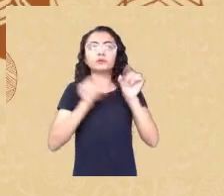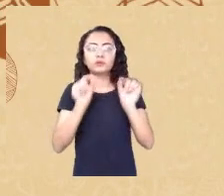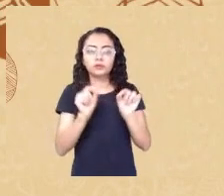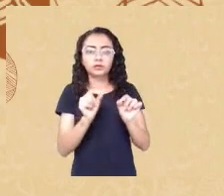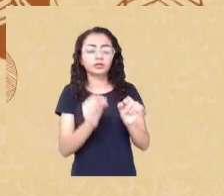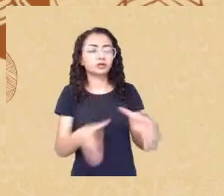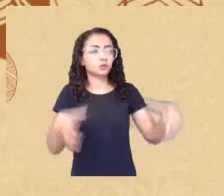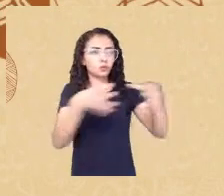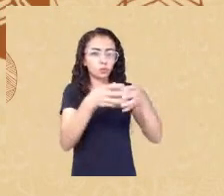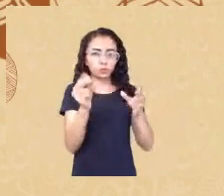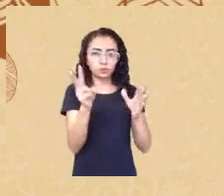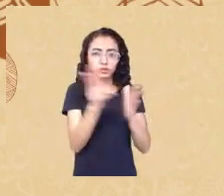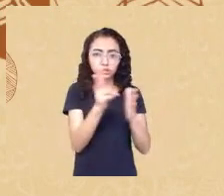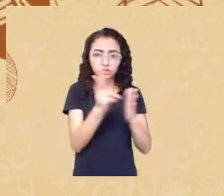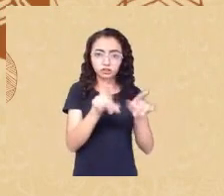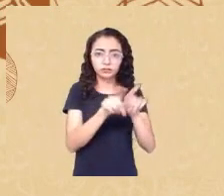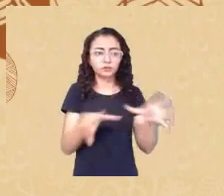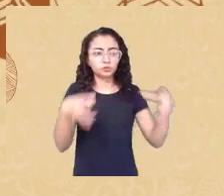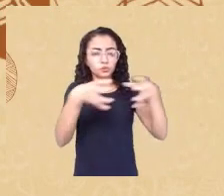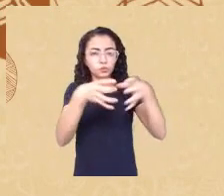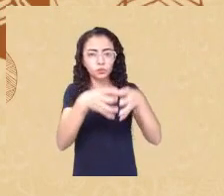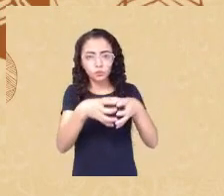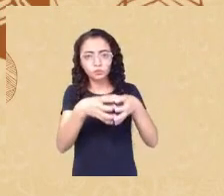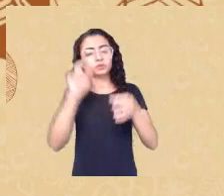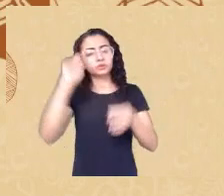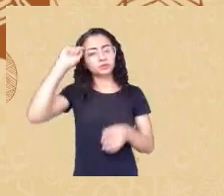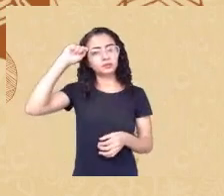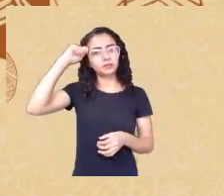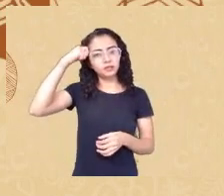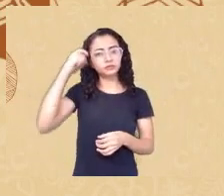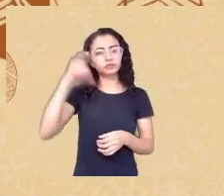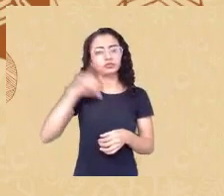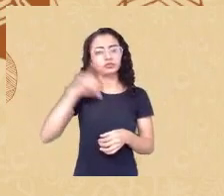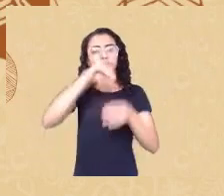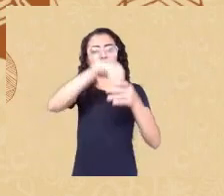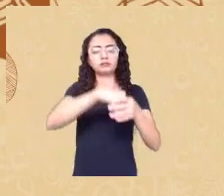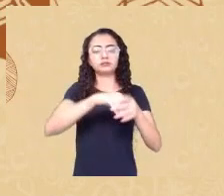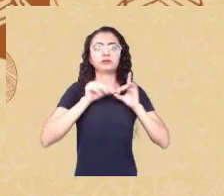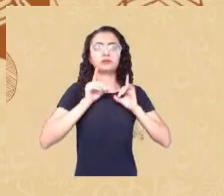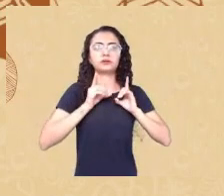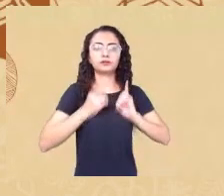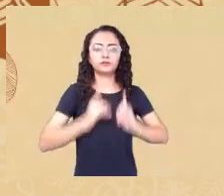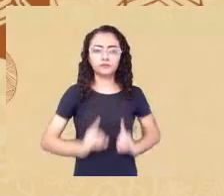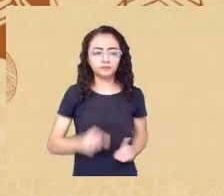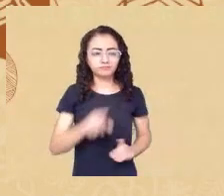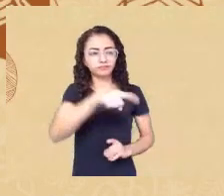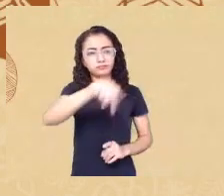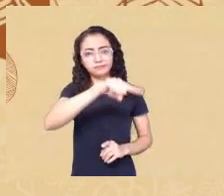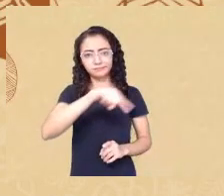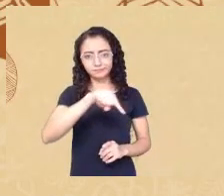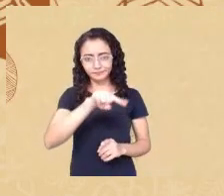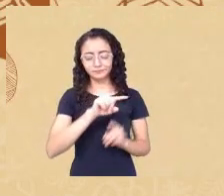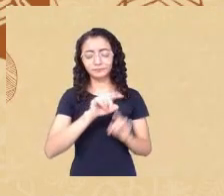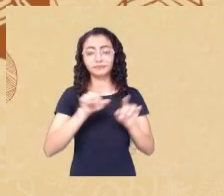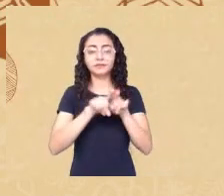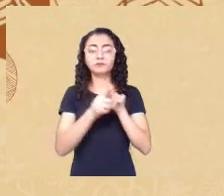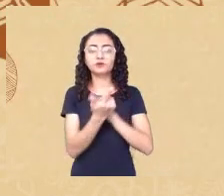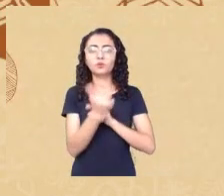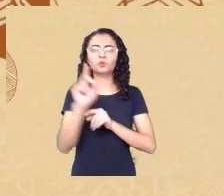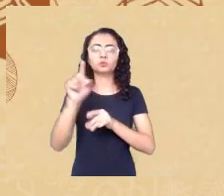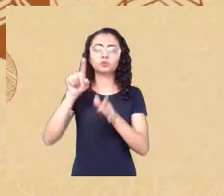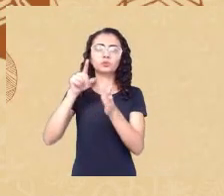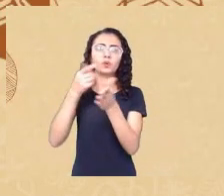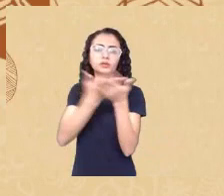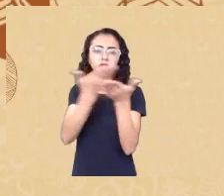tinham QIs deficientes num estudo posterior que ele fez também sobre pessoas superdotadas chama a